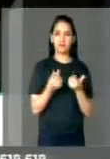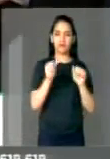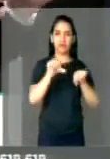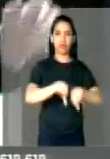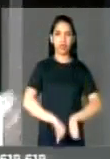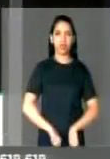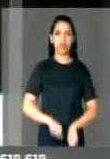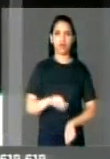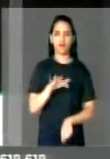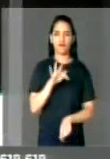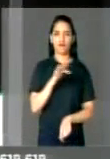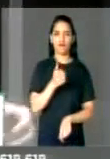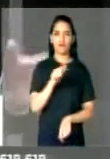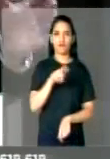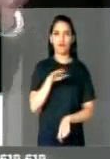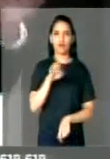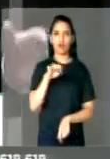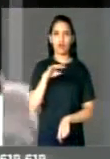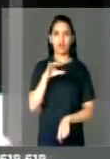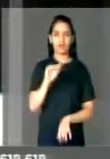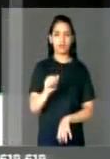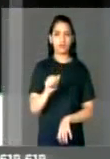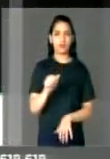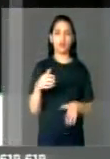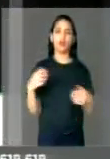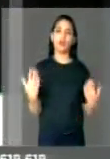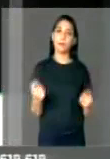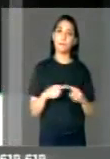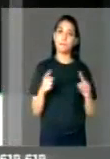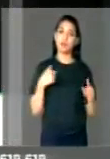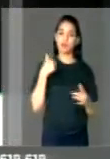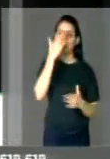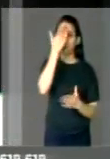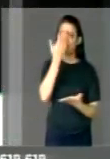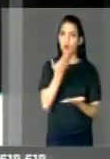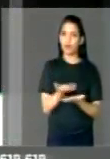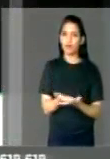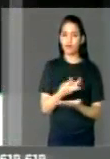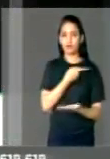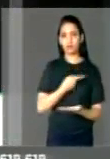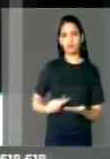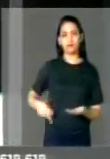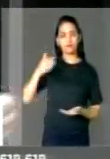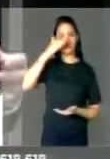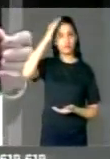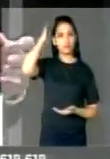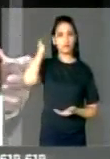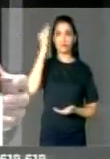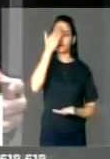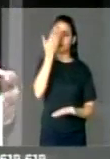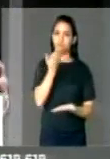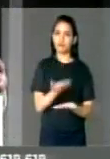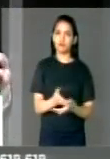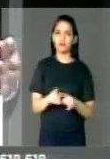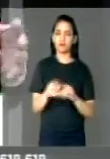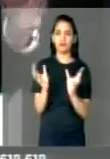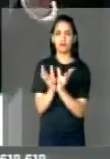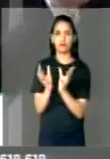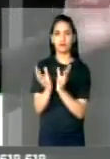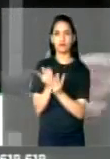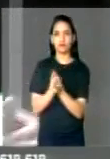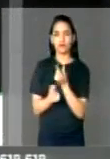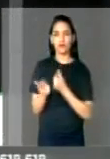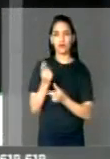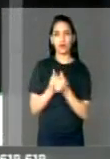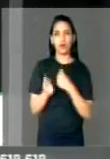no presidente Michel Temer, na equipe econômica, que nós temos que salvar as nossas empresas, porque as nossas empresas, sim, é